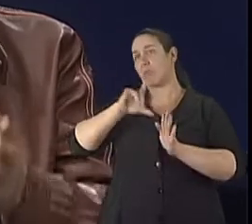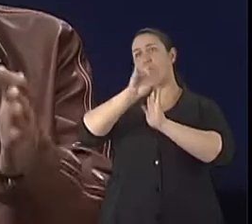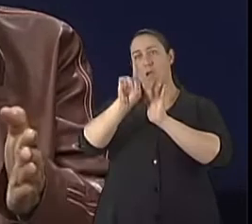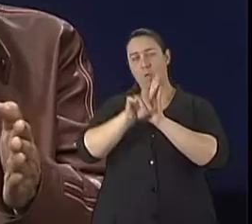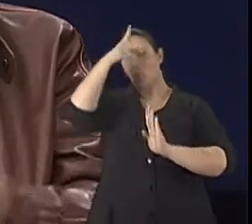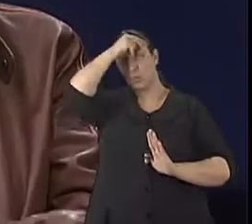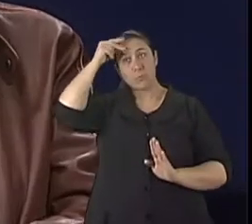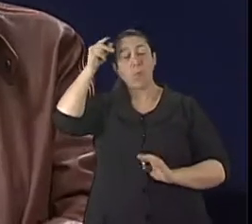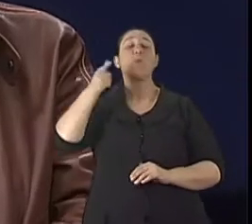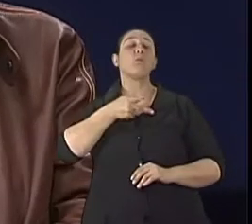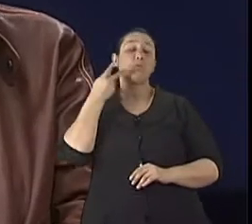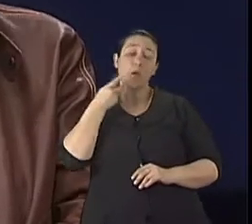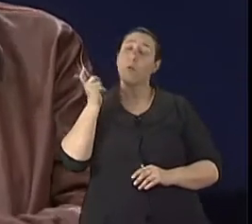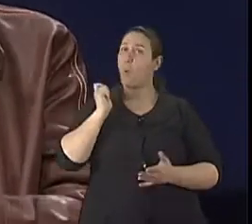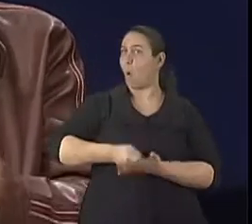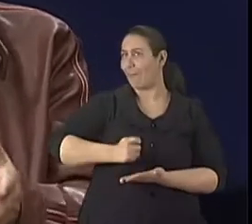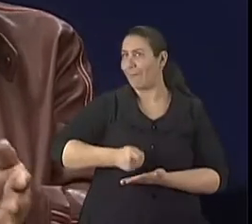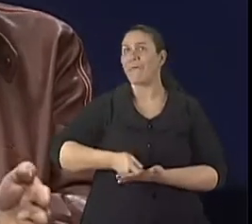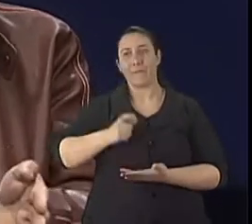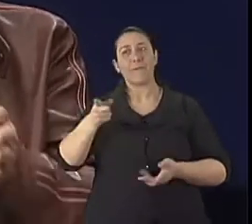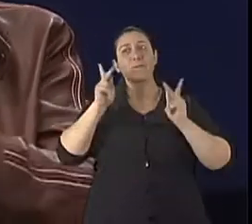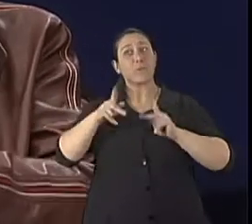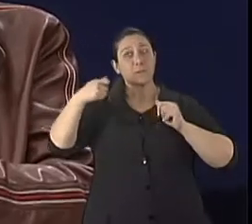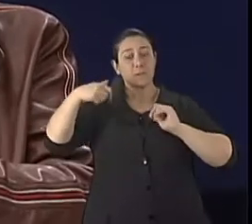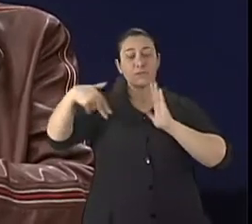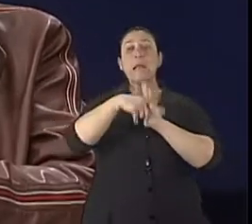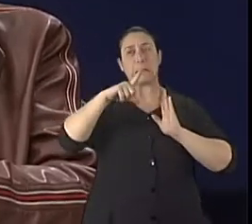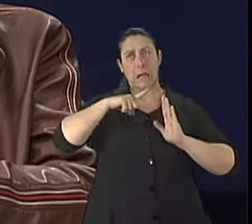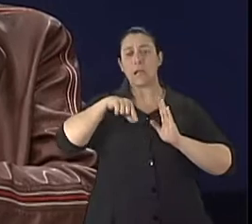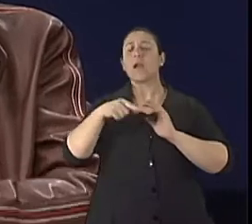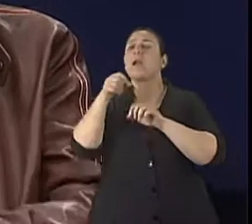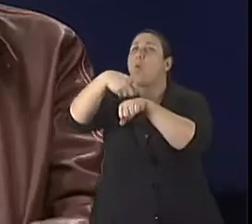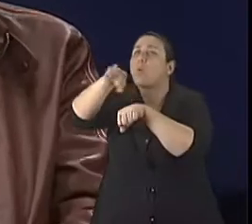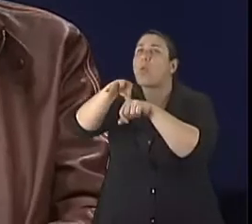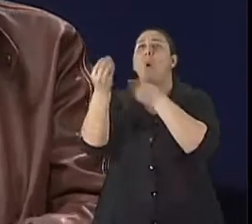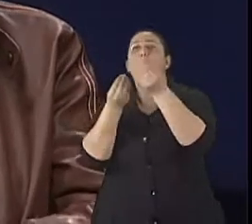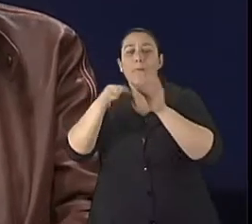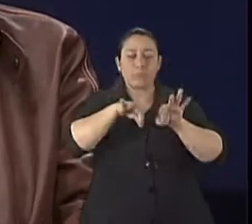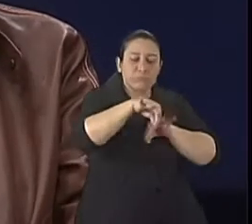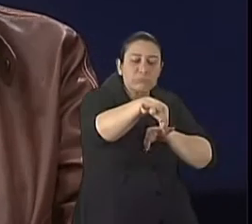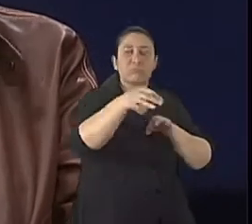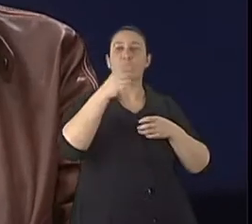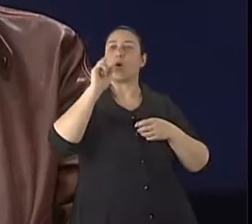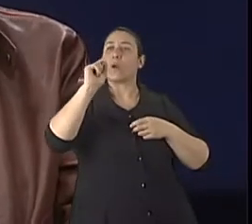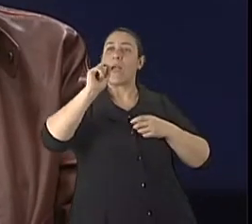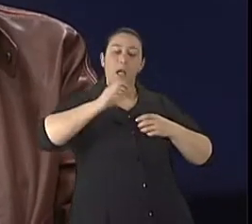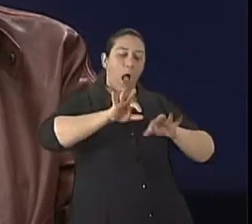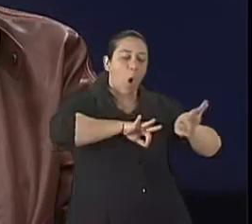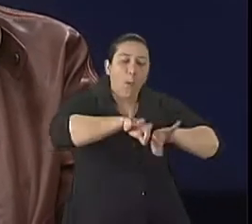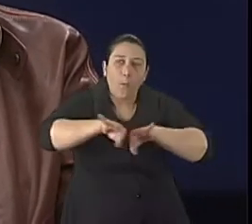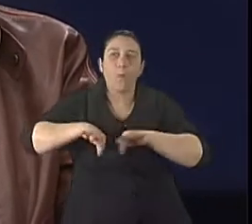que trata especificamente sobre esse assunto, como fazer a calçada, que tipo de elemento se pode fazer a calçada, e também aponta qual